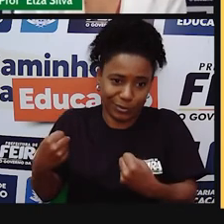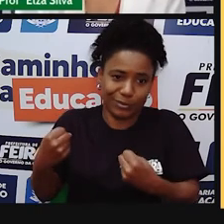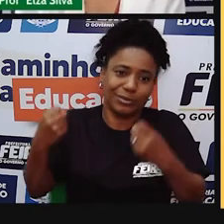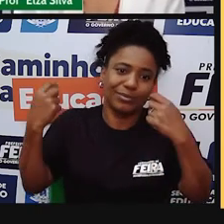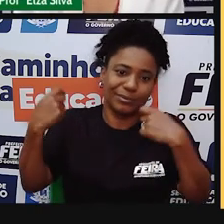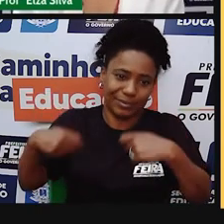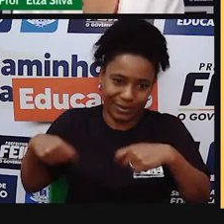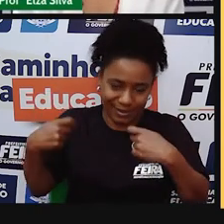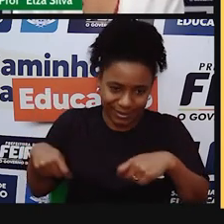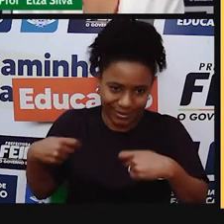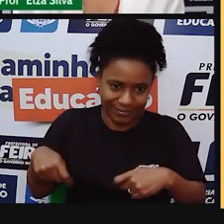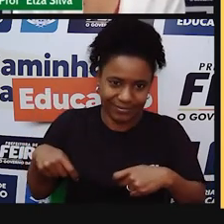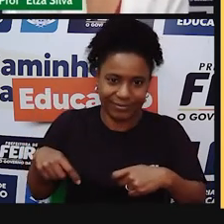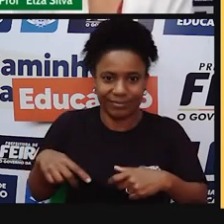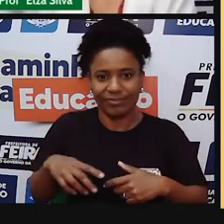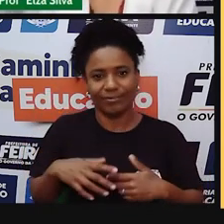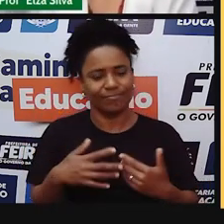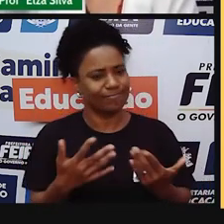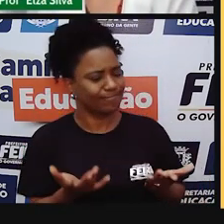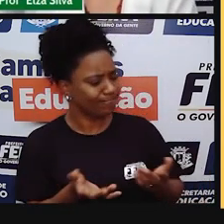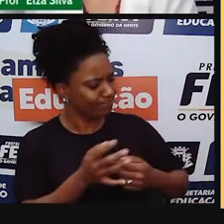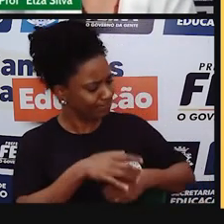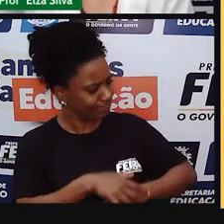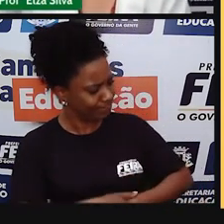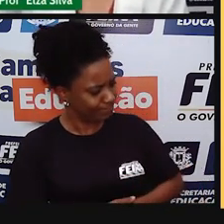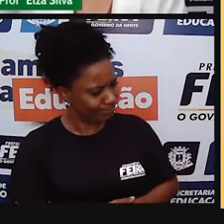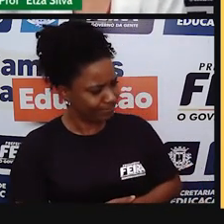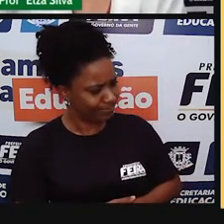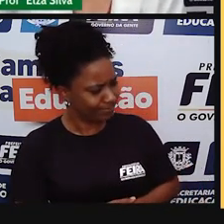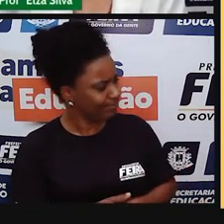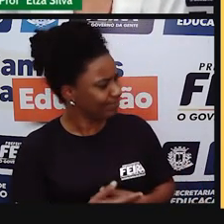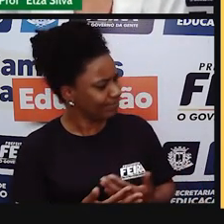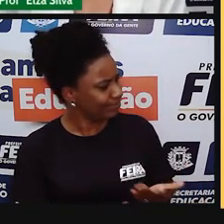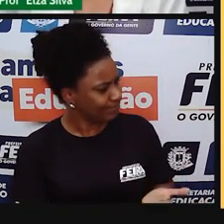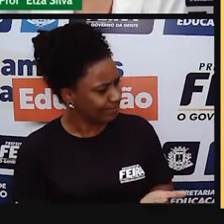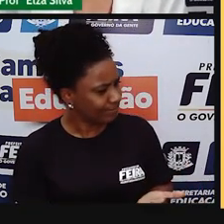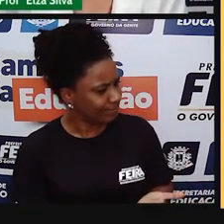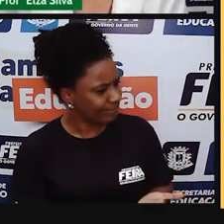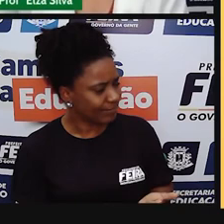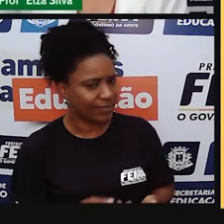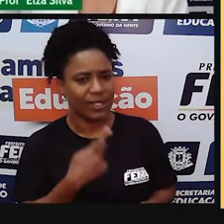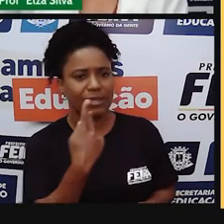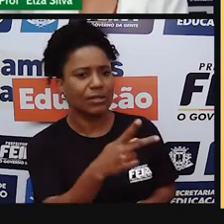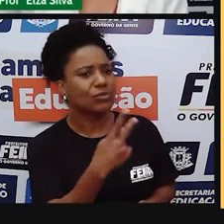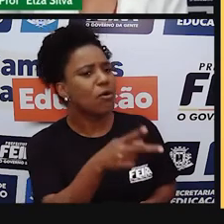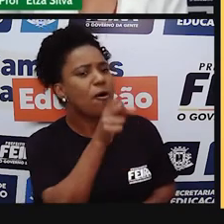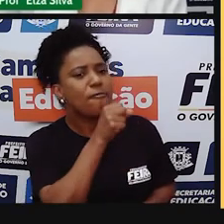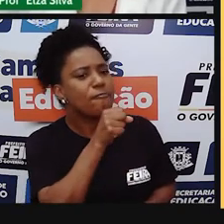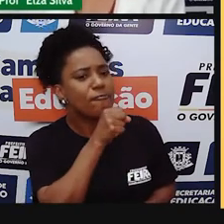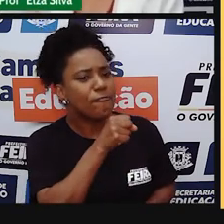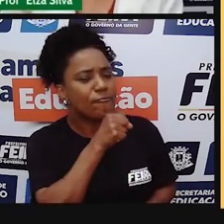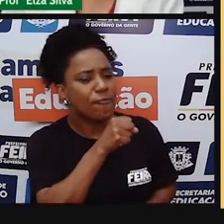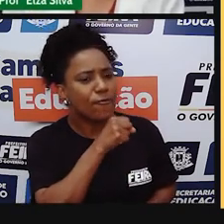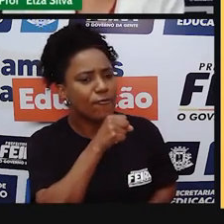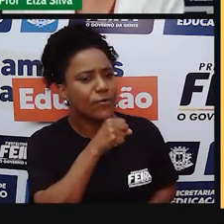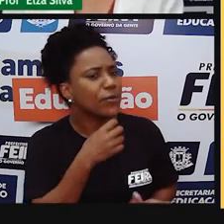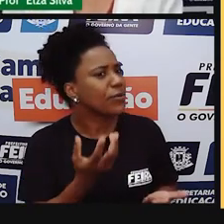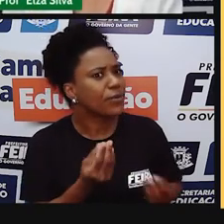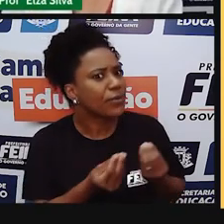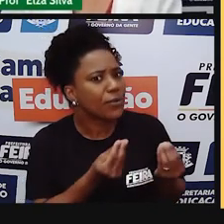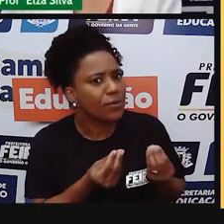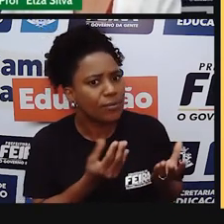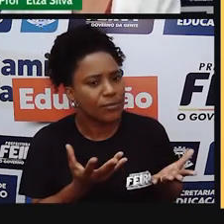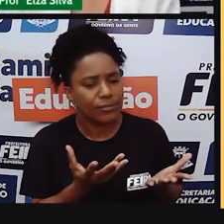esforçar. e seus avós, Bob, e seus avós, Bob, Bob